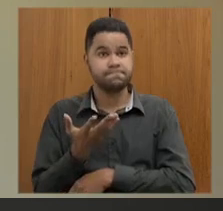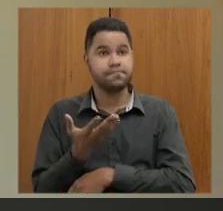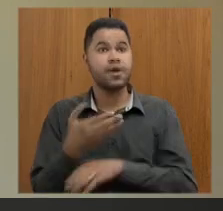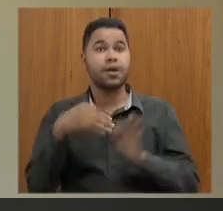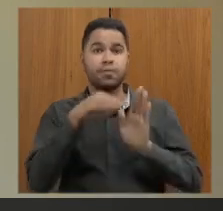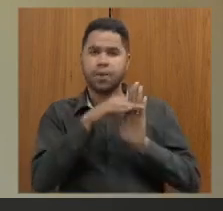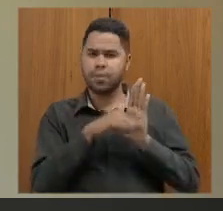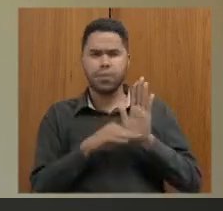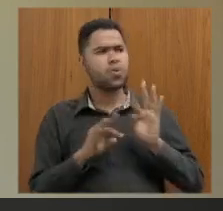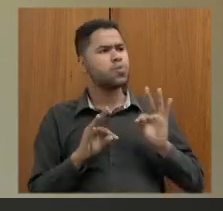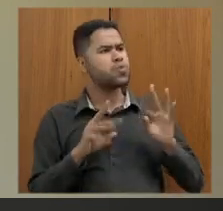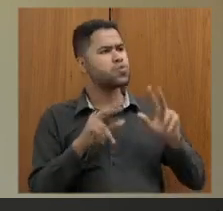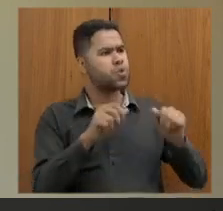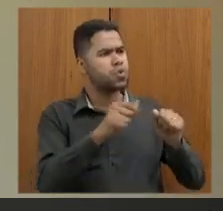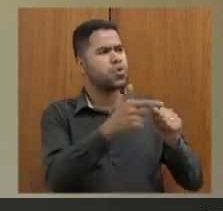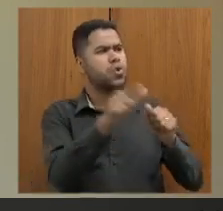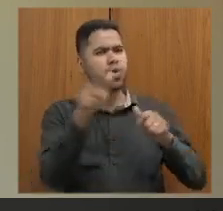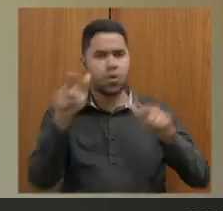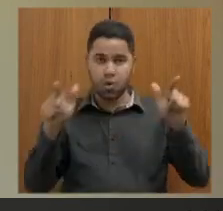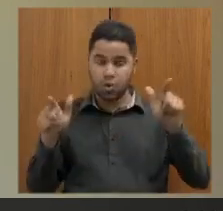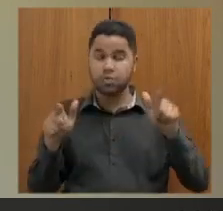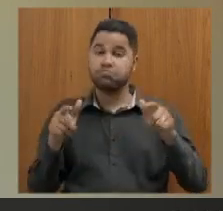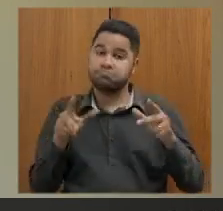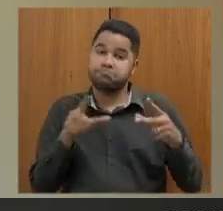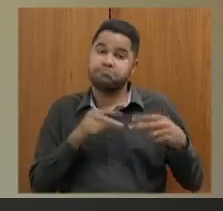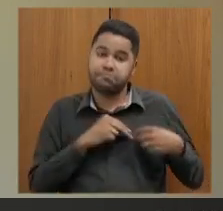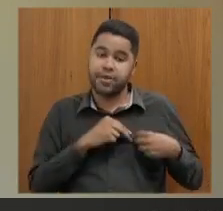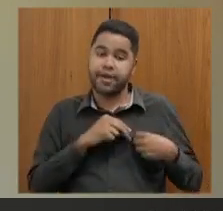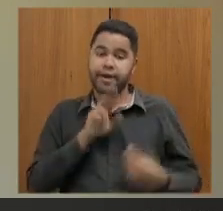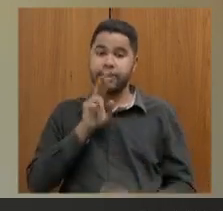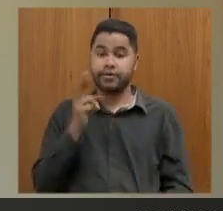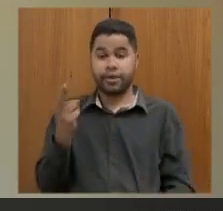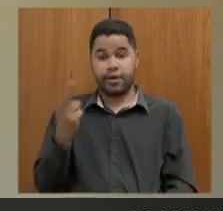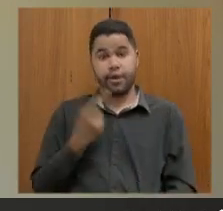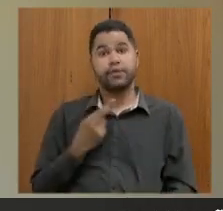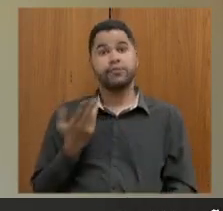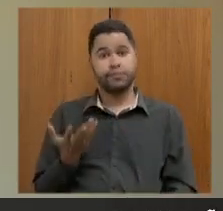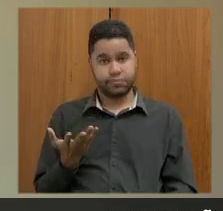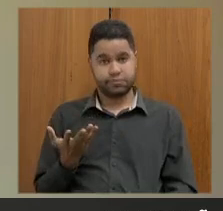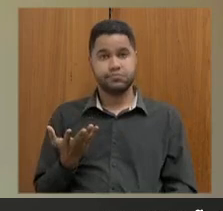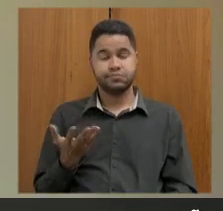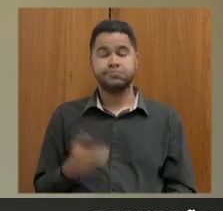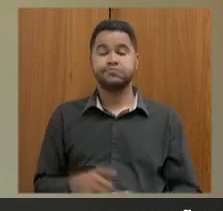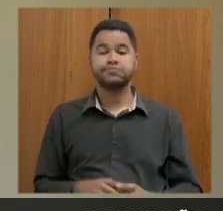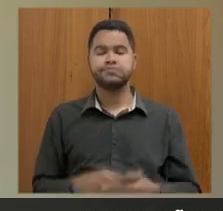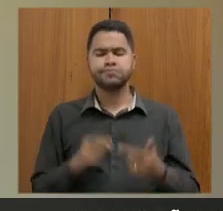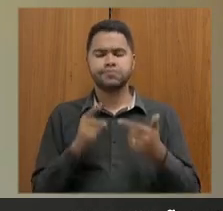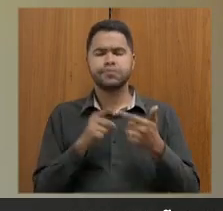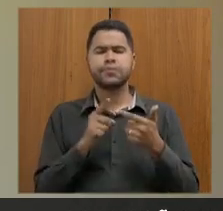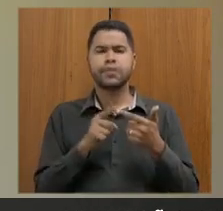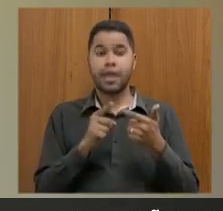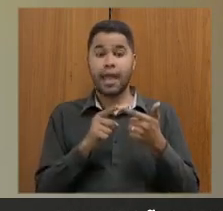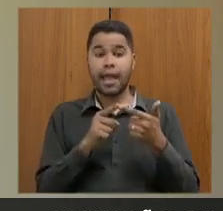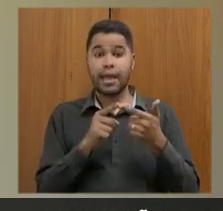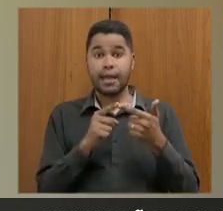que, assim como todas as outras da educação, merece resposta aos seus questionamentos. Primeiro ponto